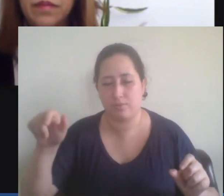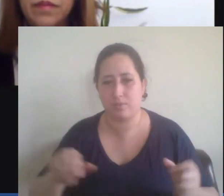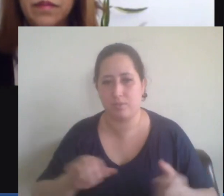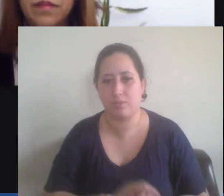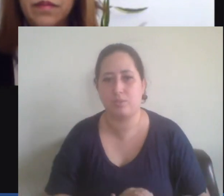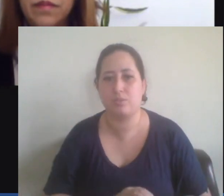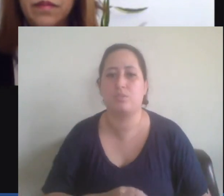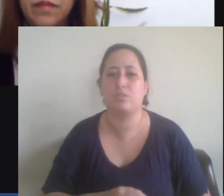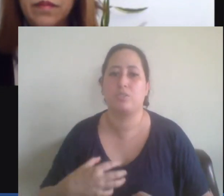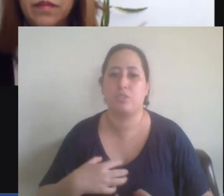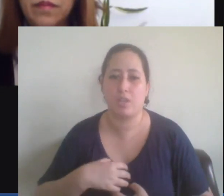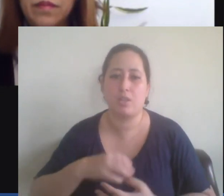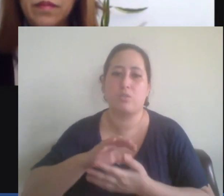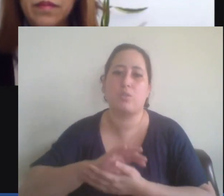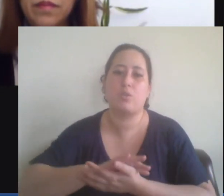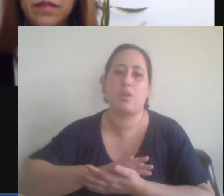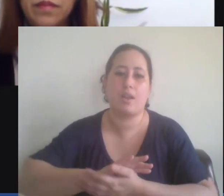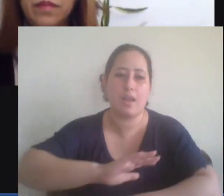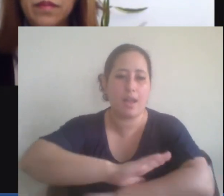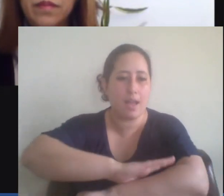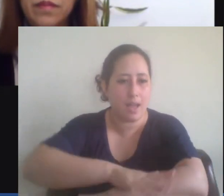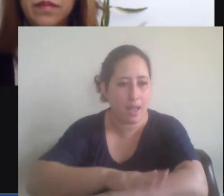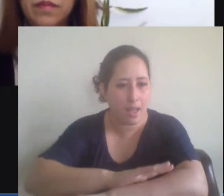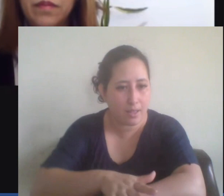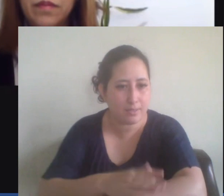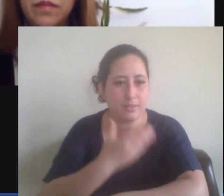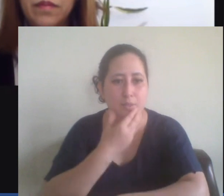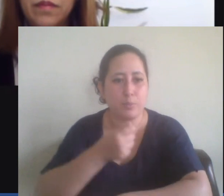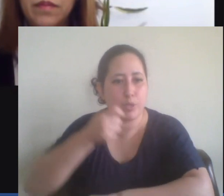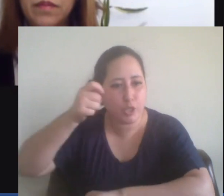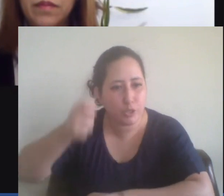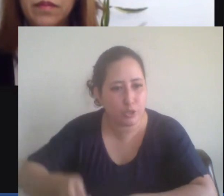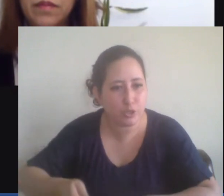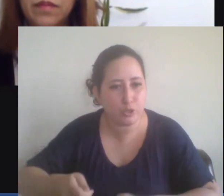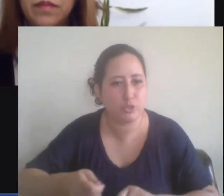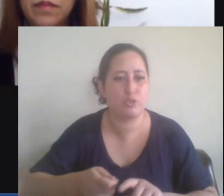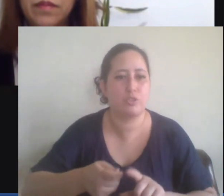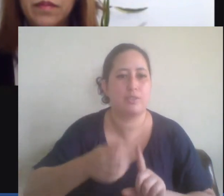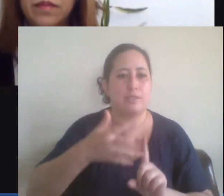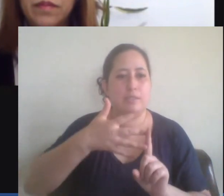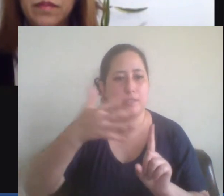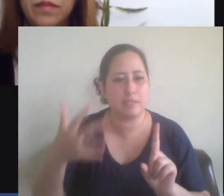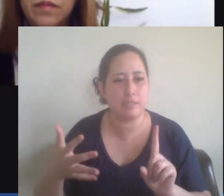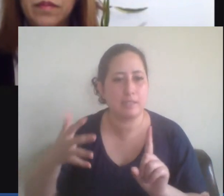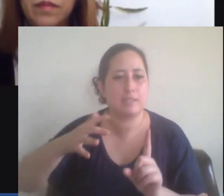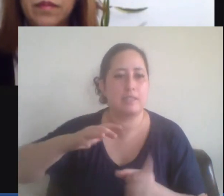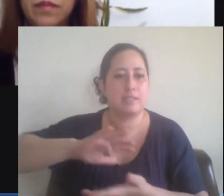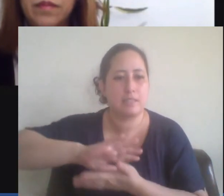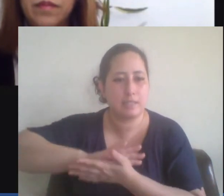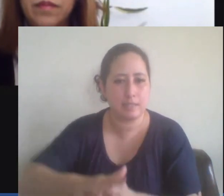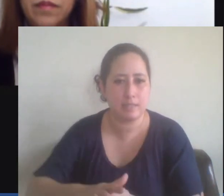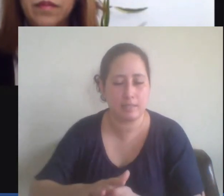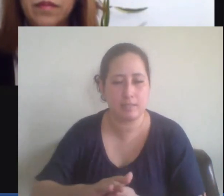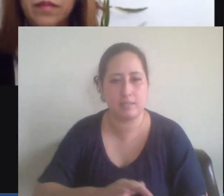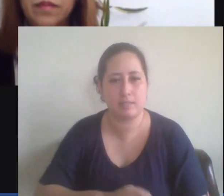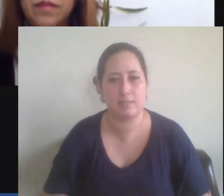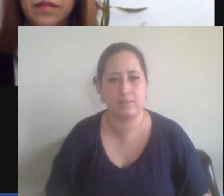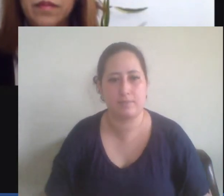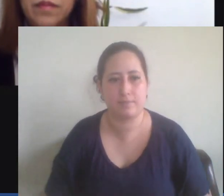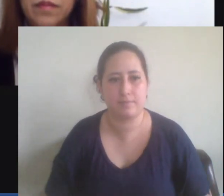racistas machistas homofóbicos etc só um detalhe